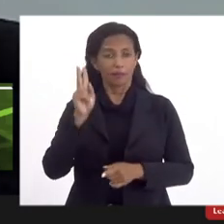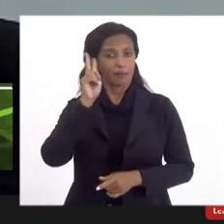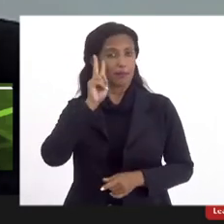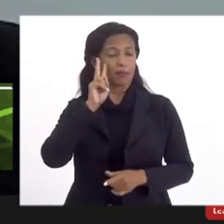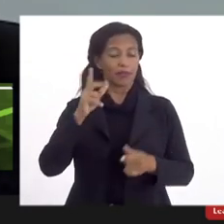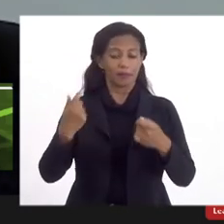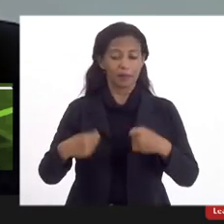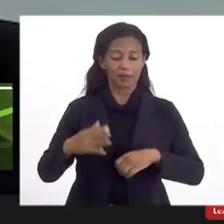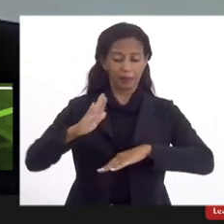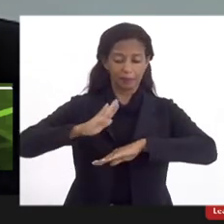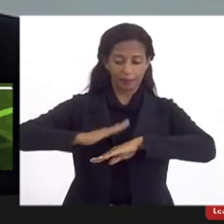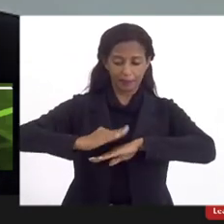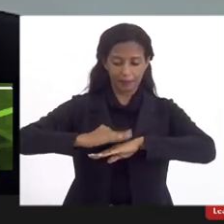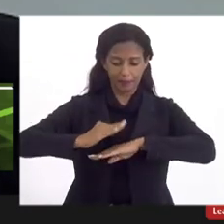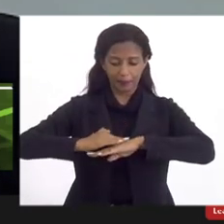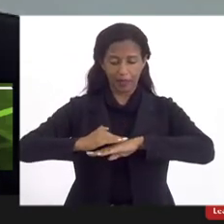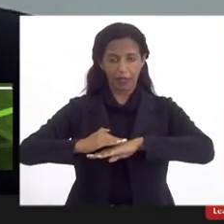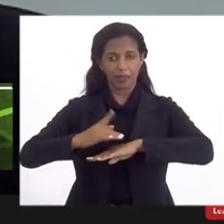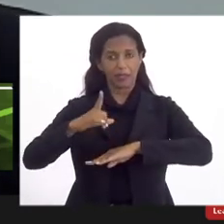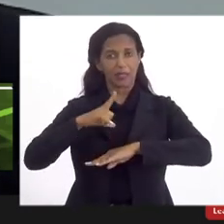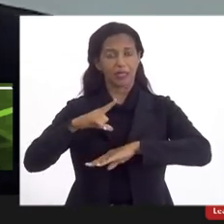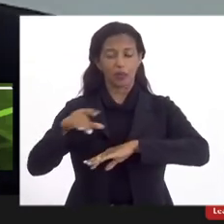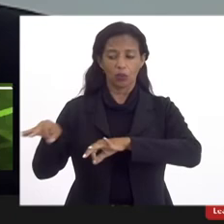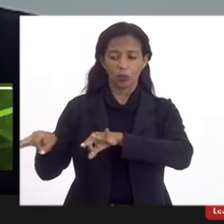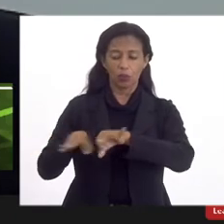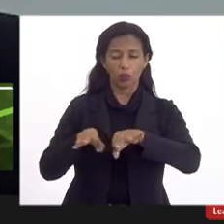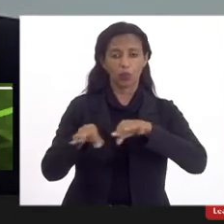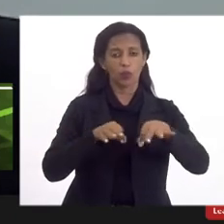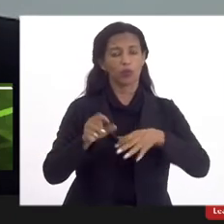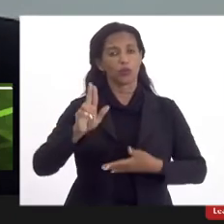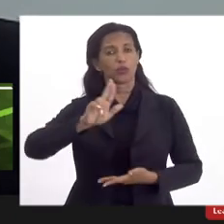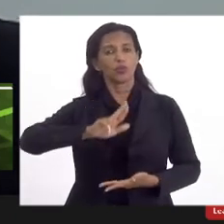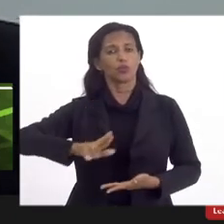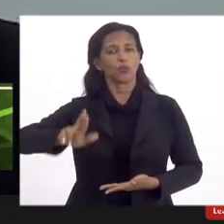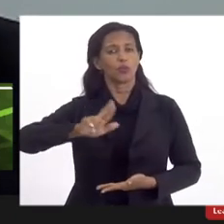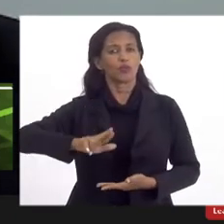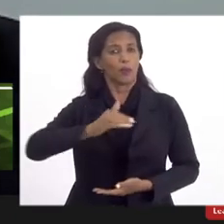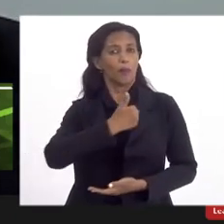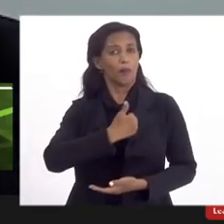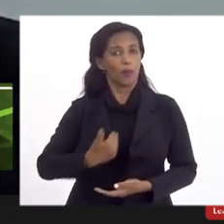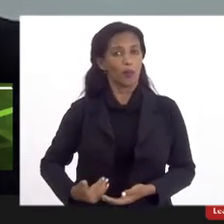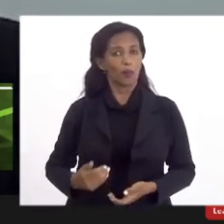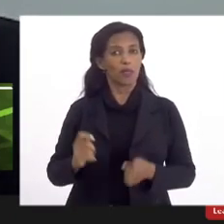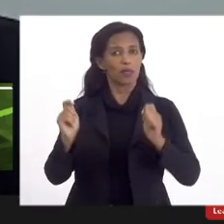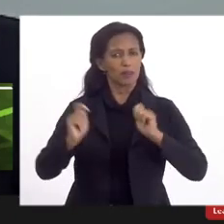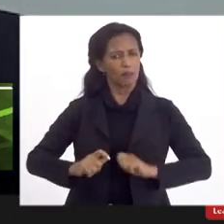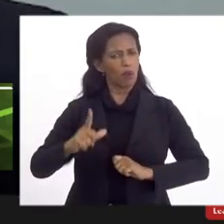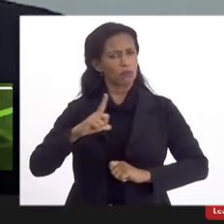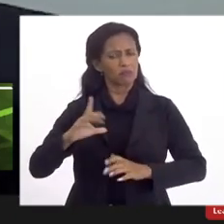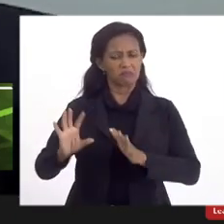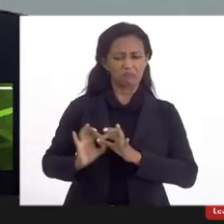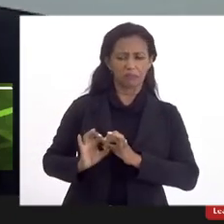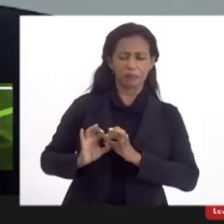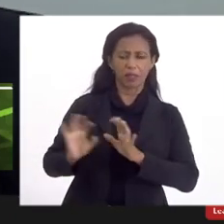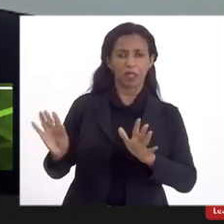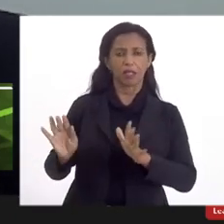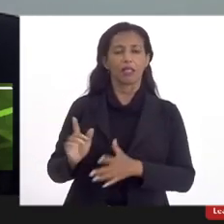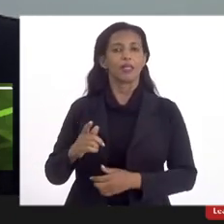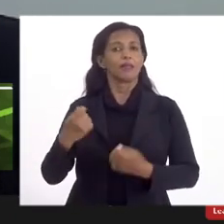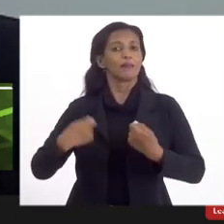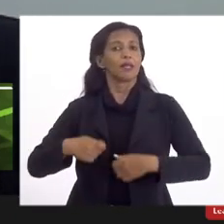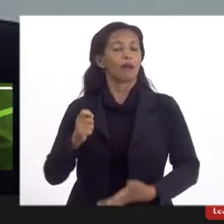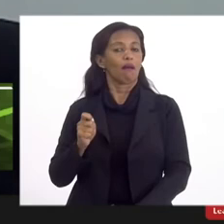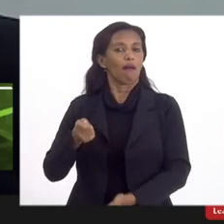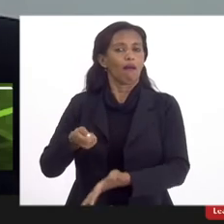gente precisa cada vez mais construir um projeto de universidade pública que possa realmente ter autonomia e para isso a gente tem que